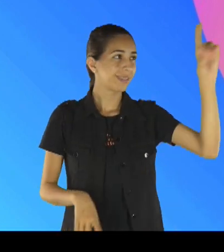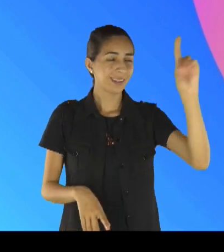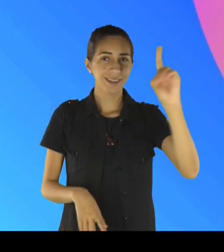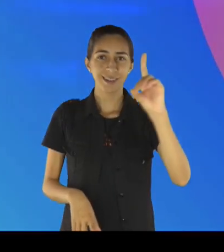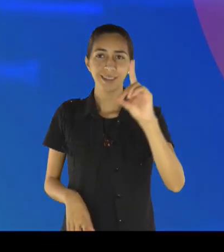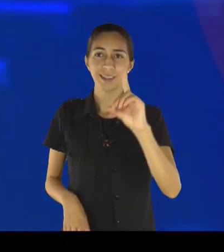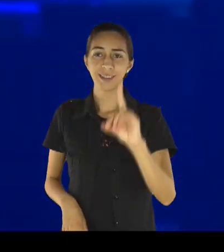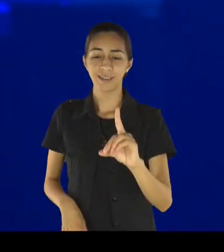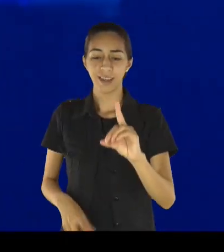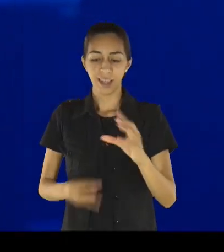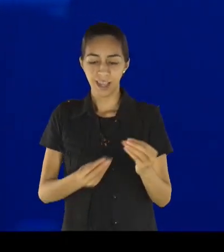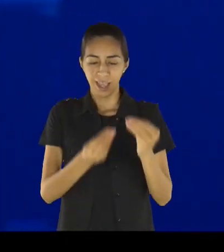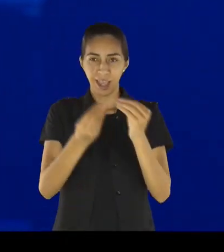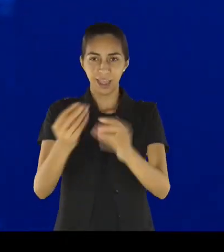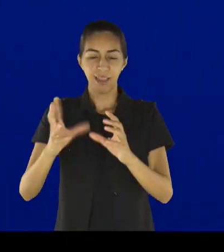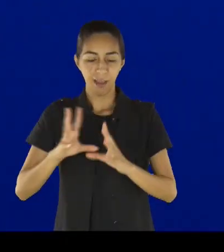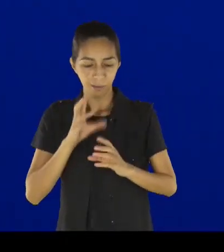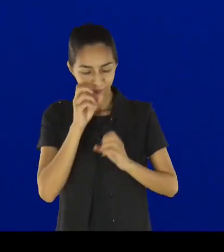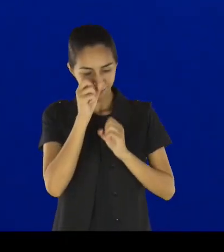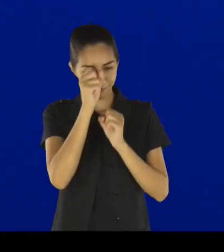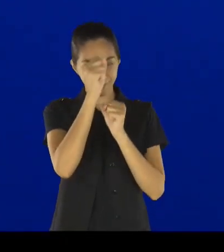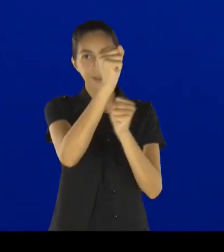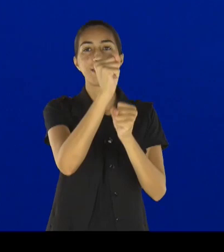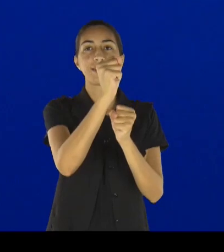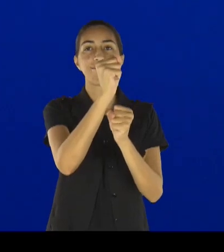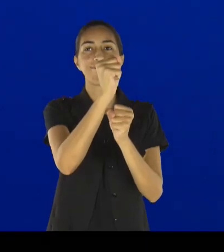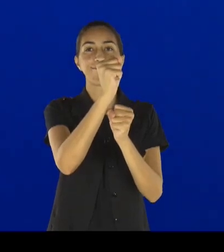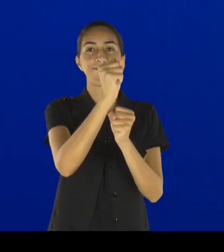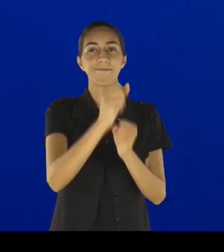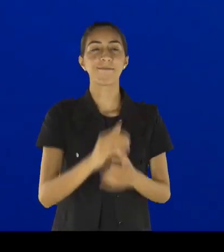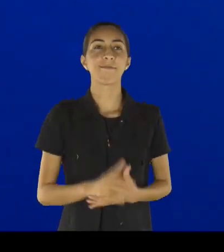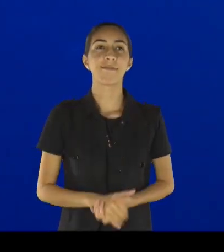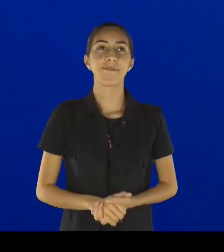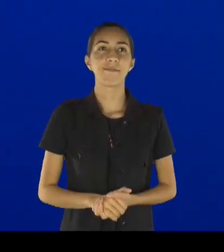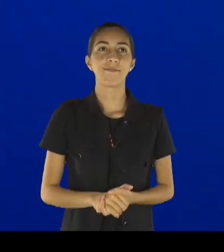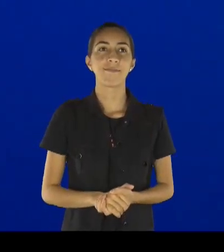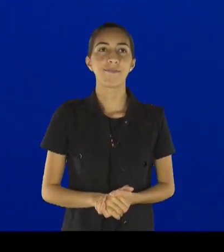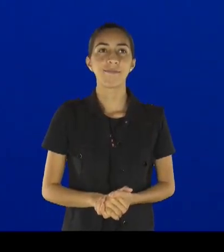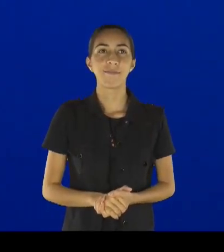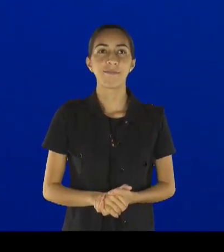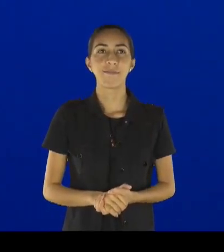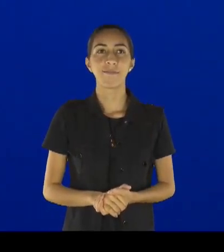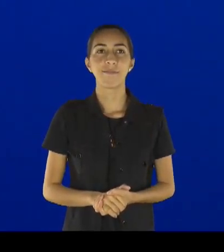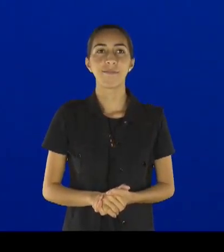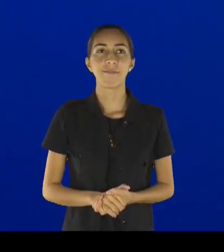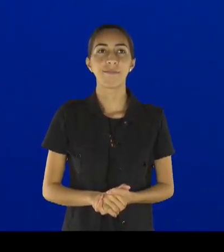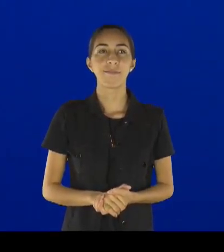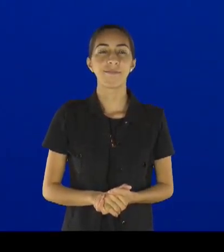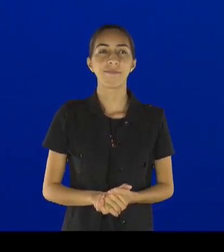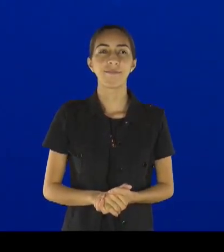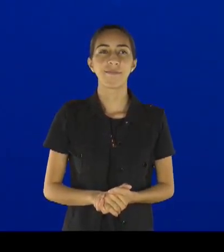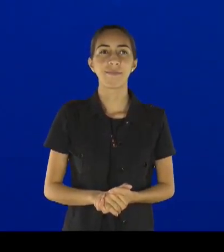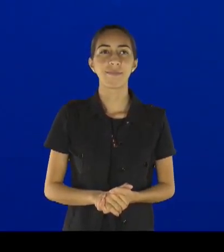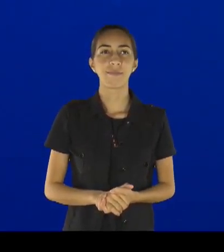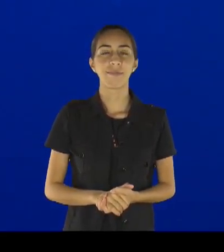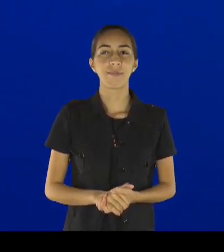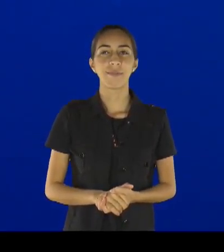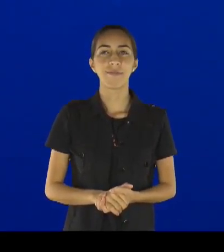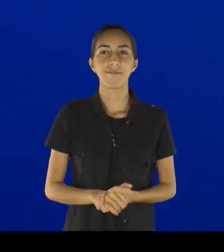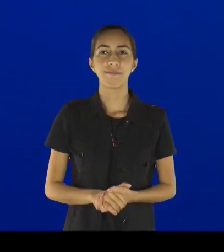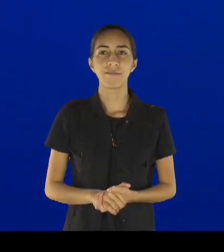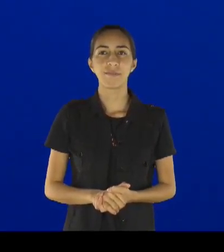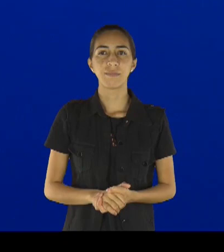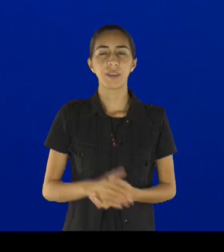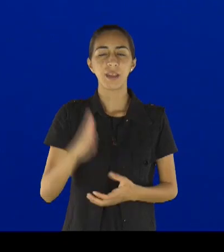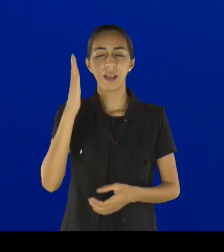sem forças, sabe quando sua bateria, está 5%, você está, em suas últimas, pastor, eu não